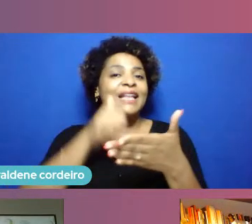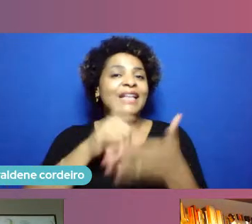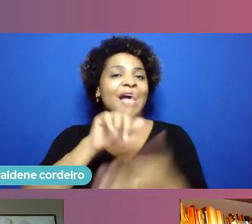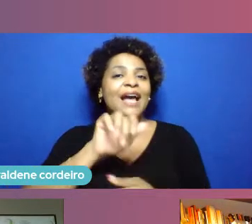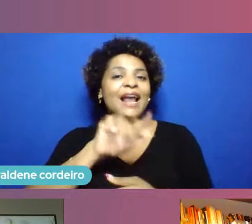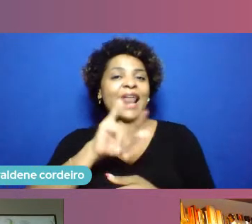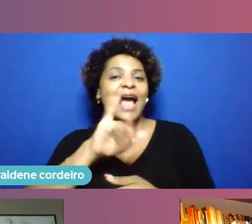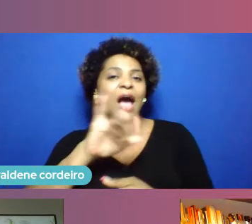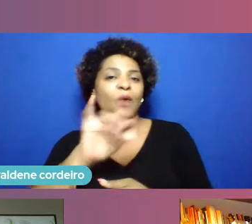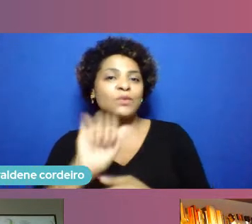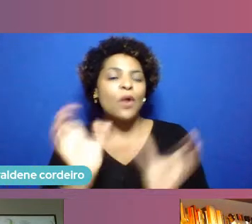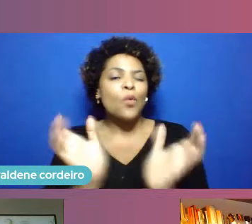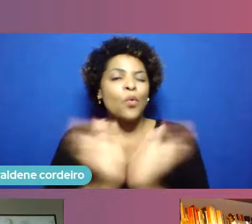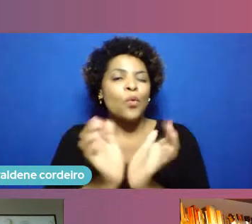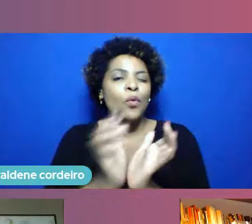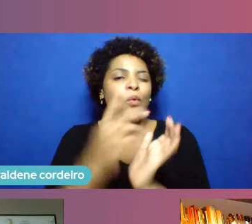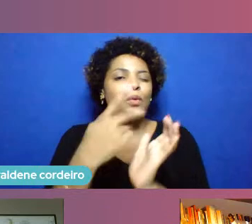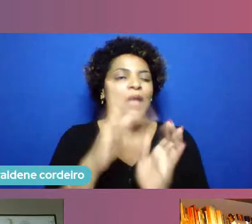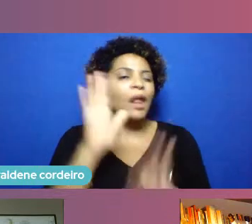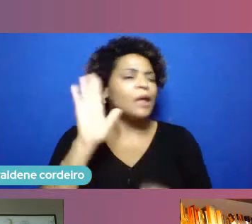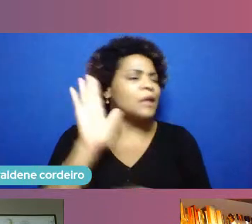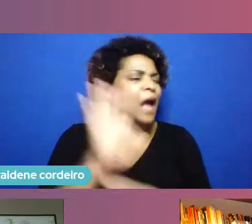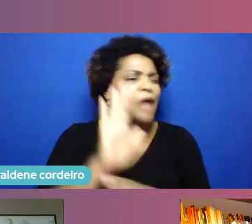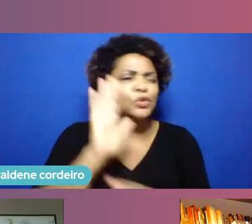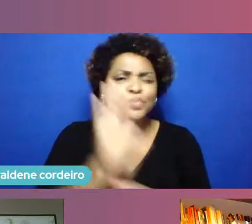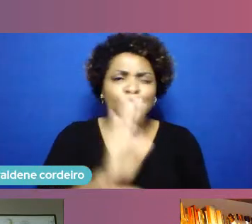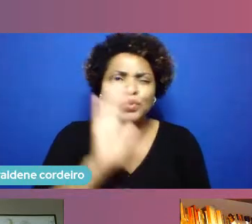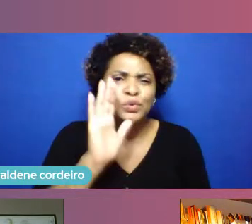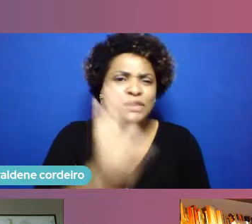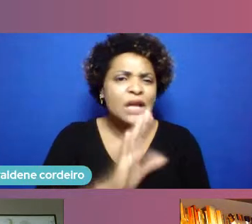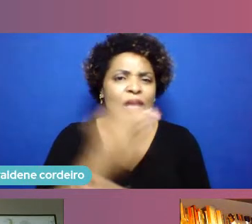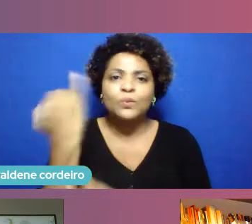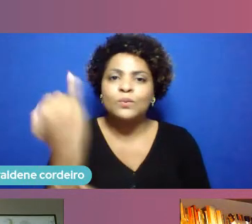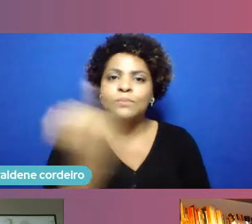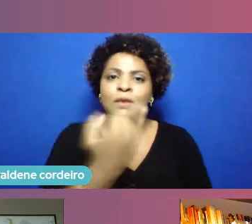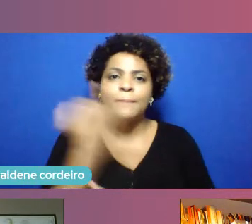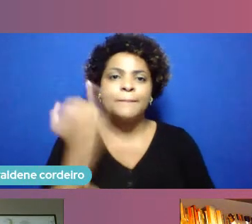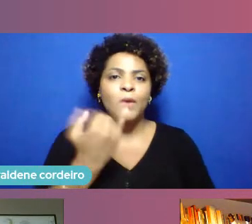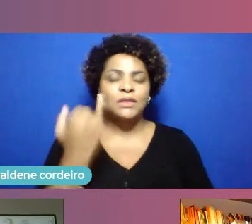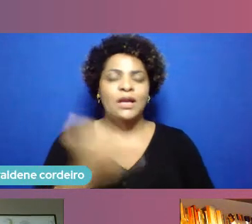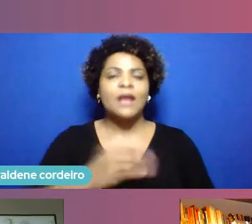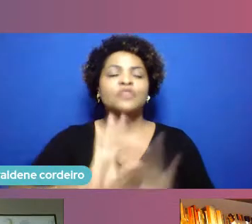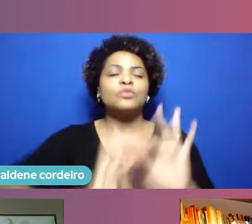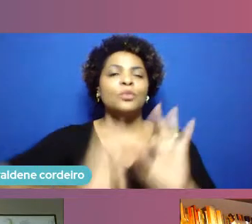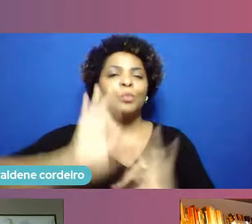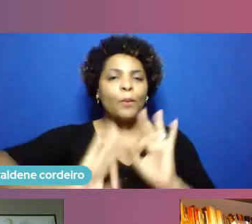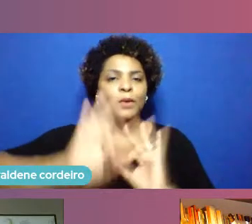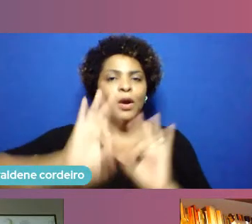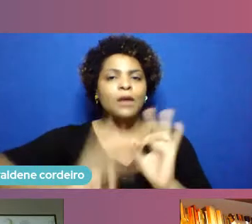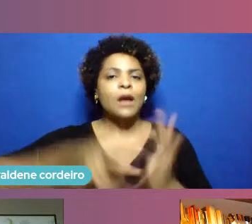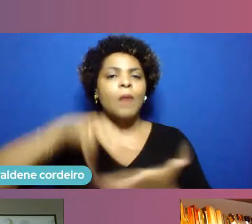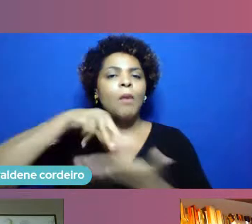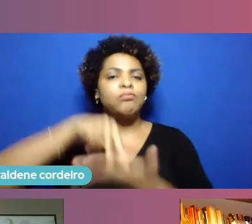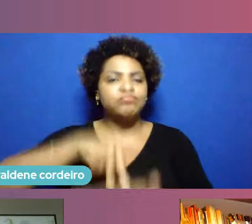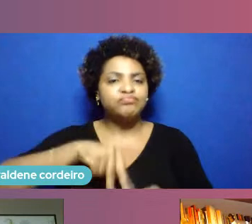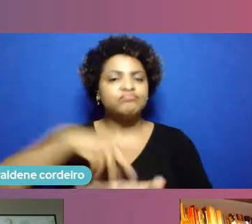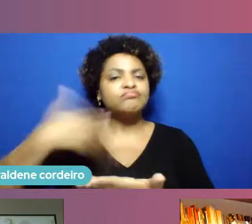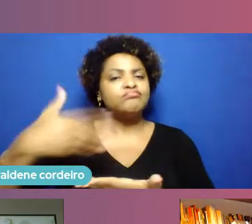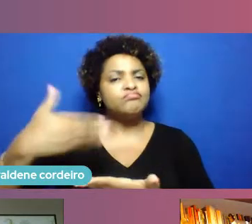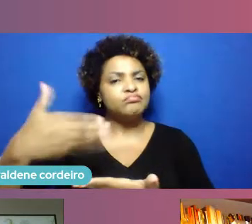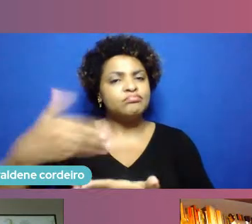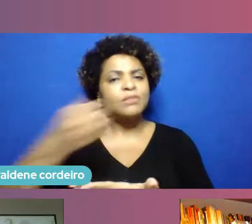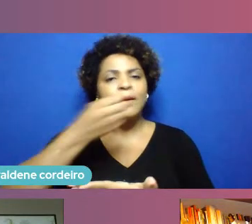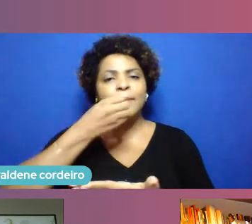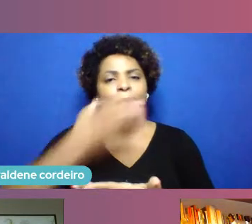tem dado uma contribuição absolutamente importante e essencial para o programa ficar de pé e estar rodando bem então quero fazer esse registro